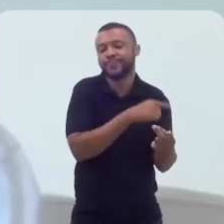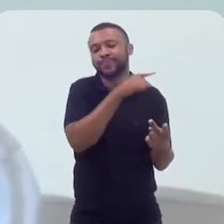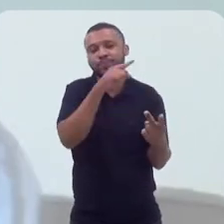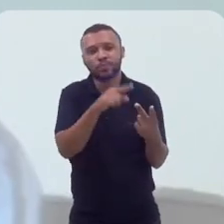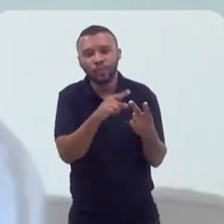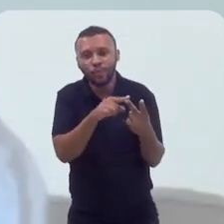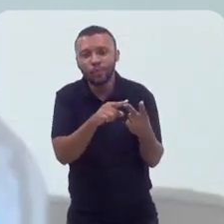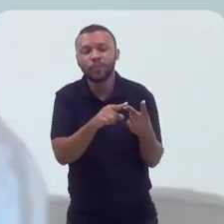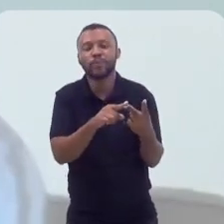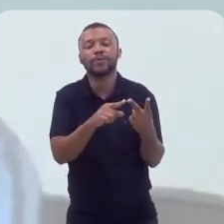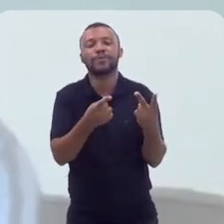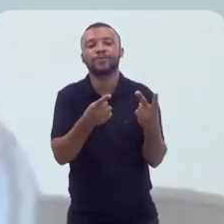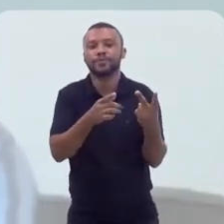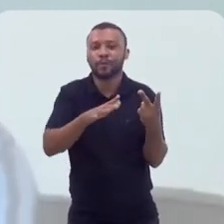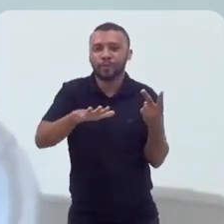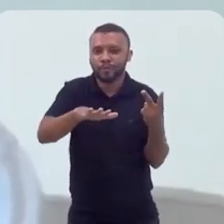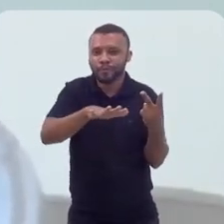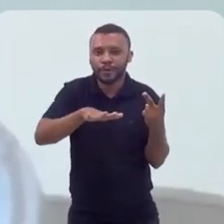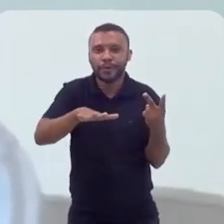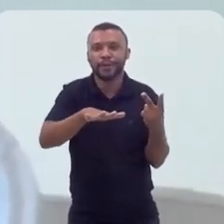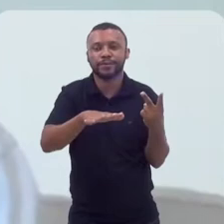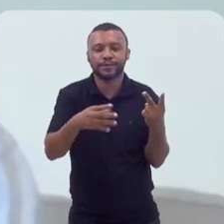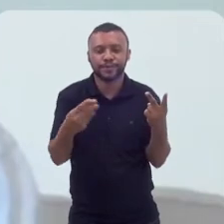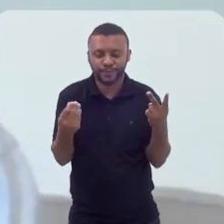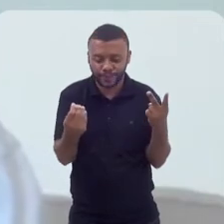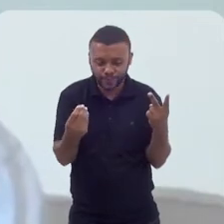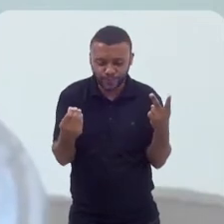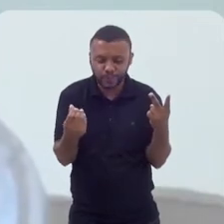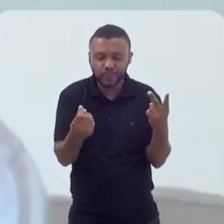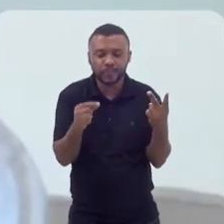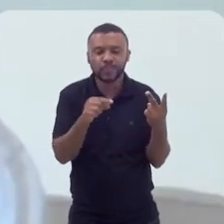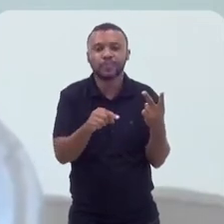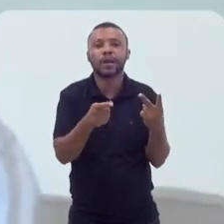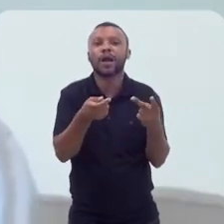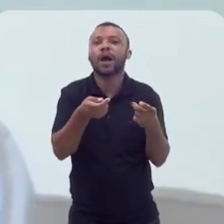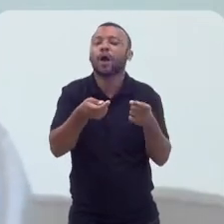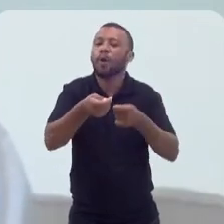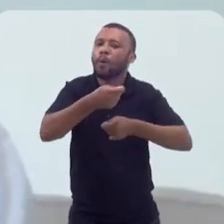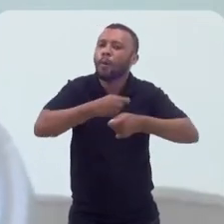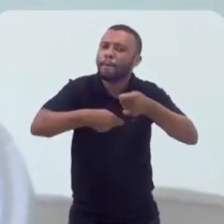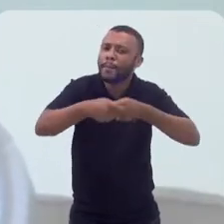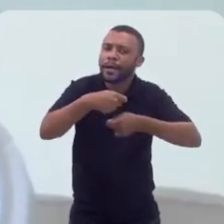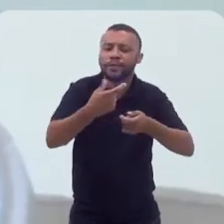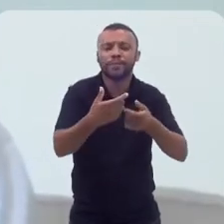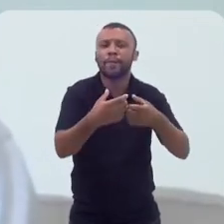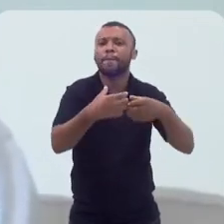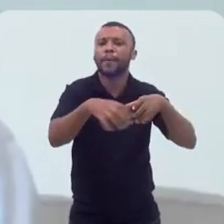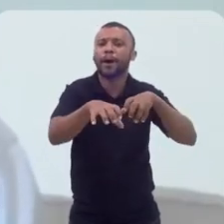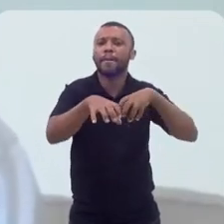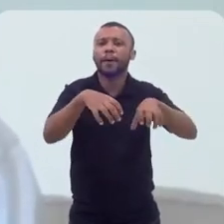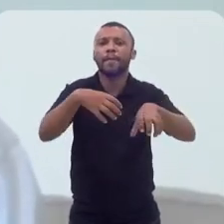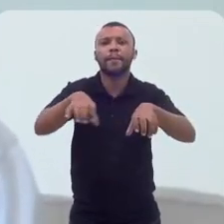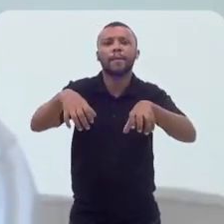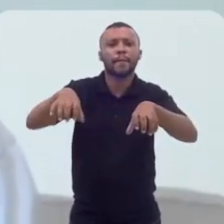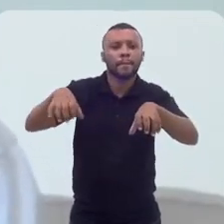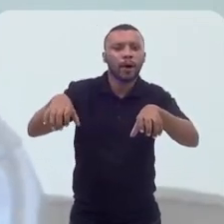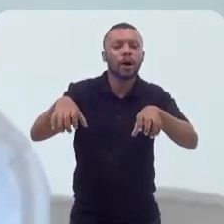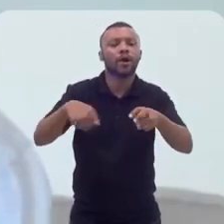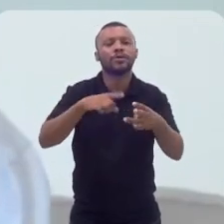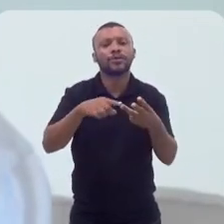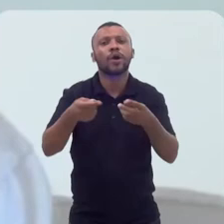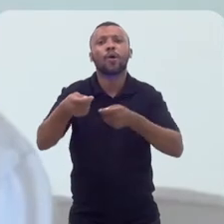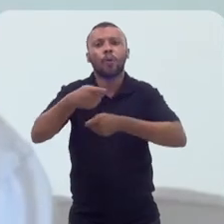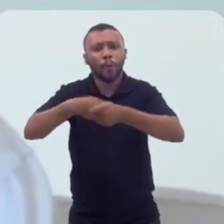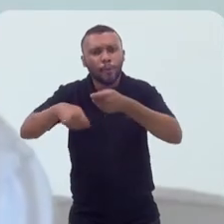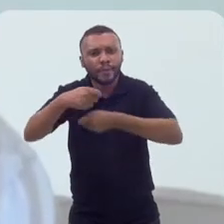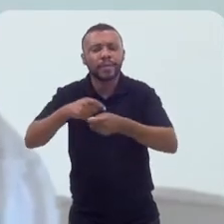distribuição, de